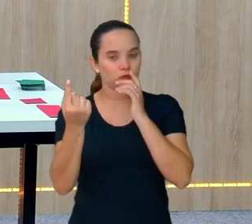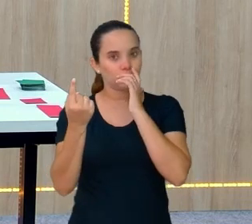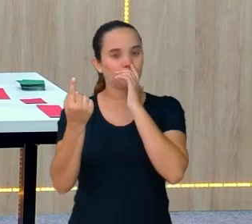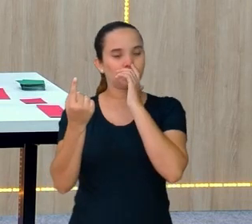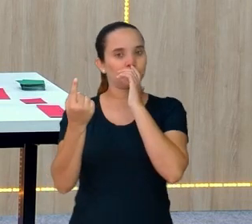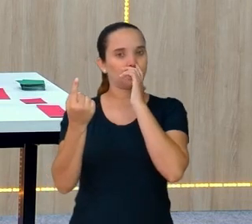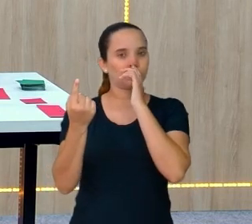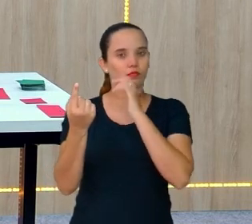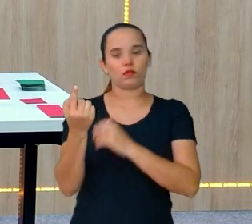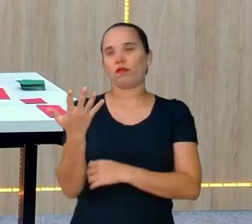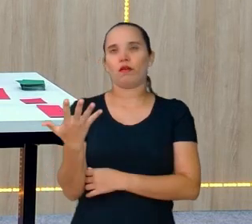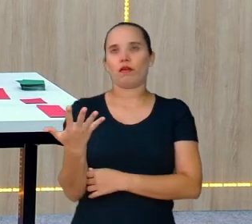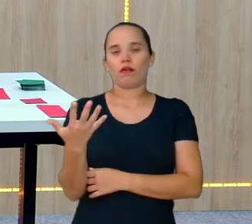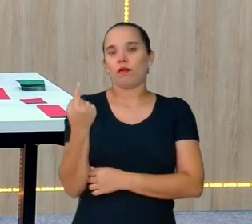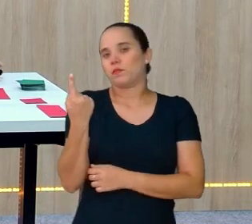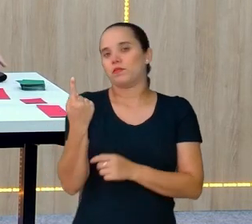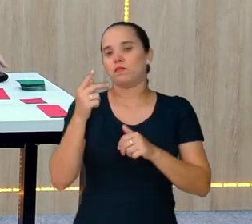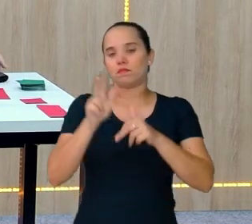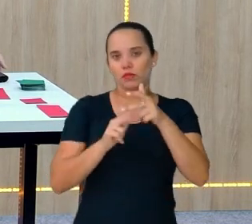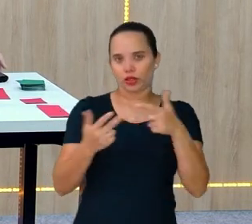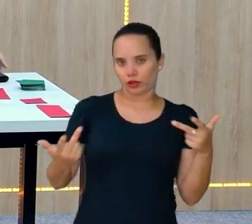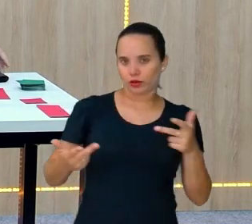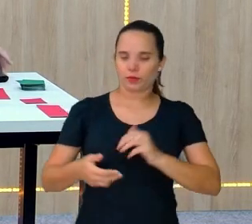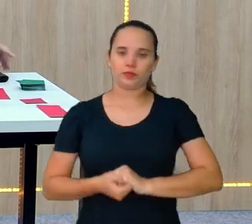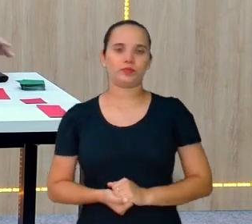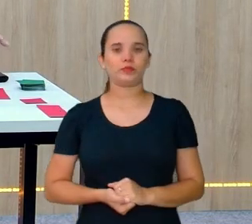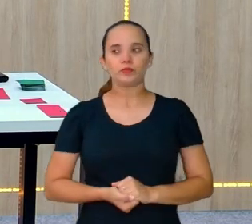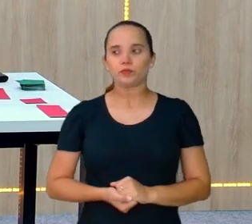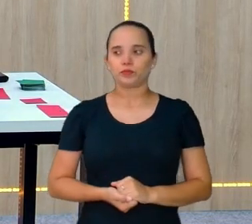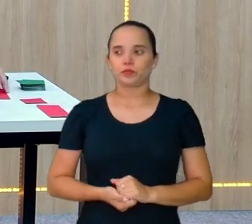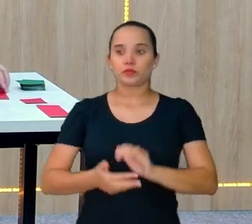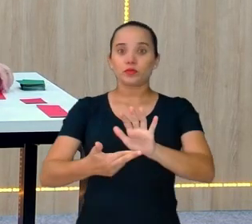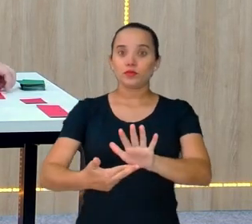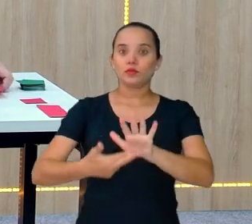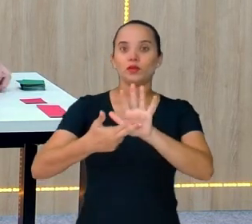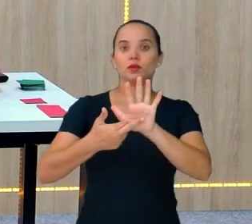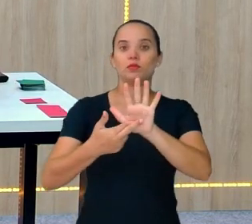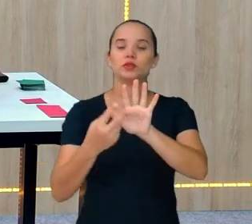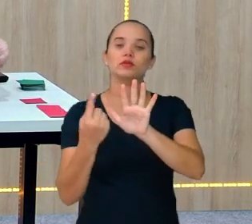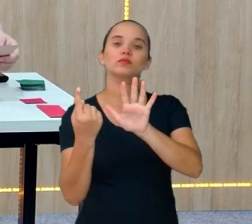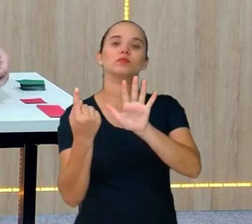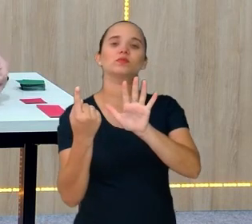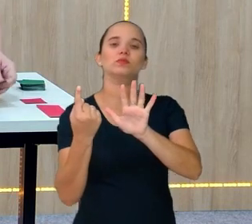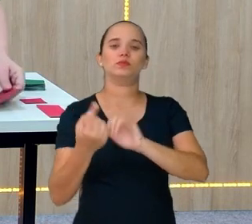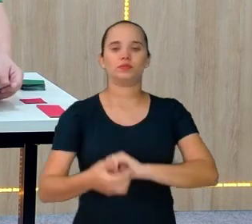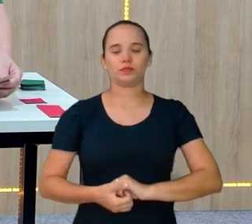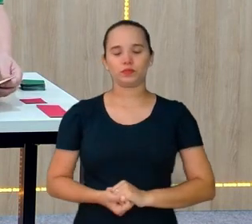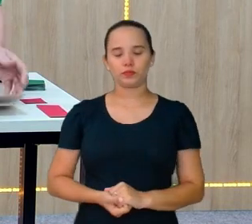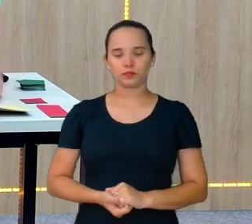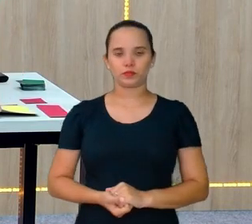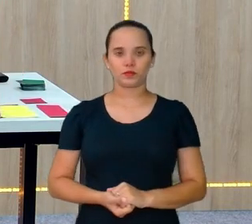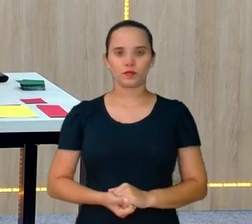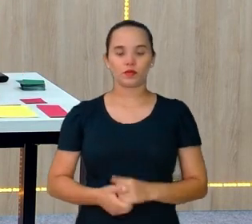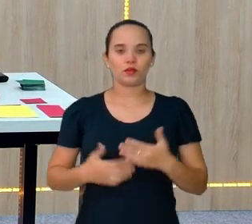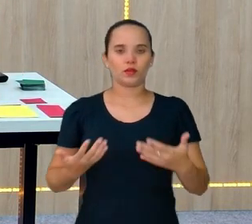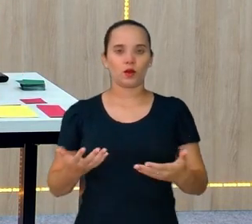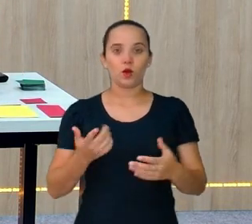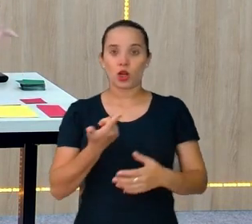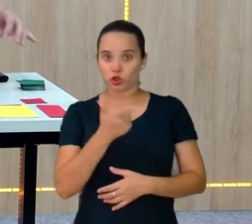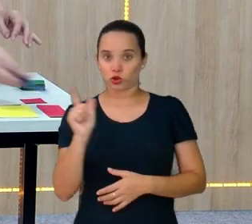peça. Aqui, represento um. Olha só. Essas vão ficar